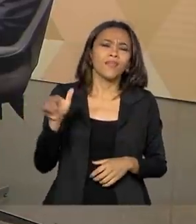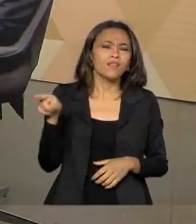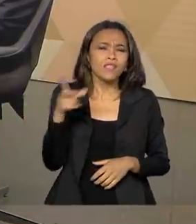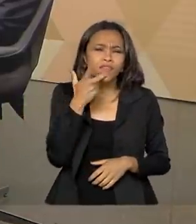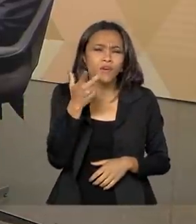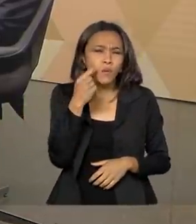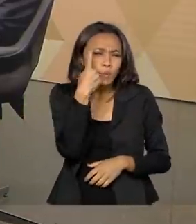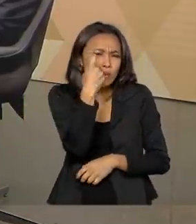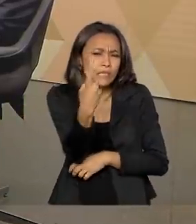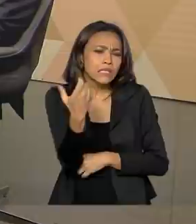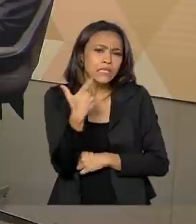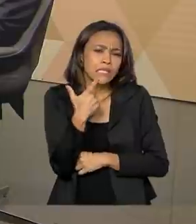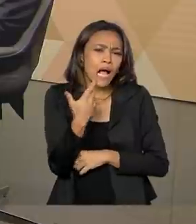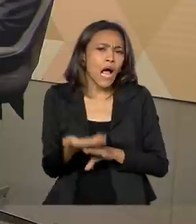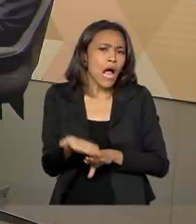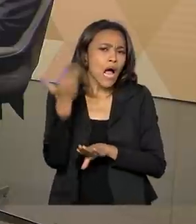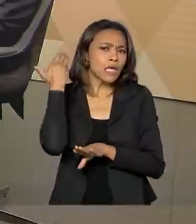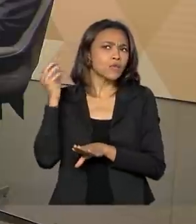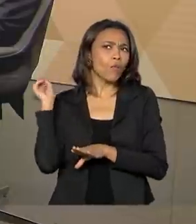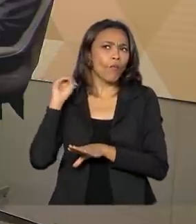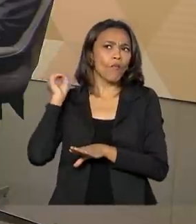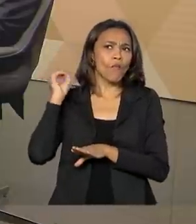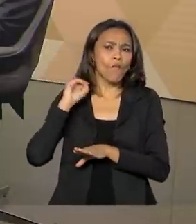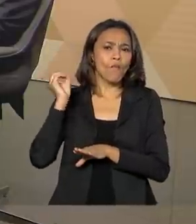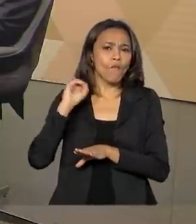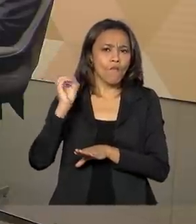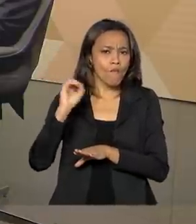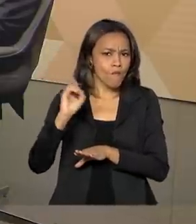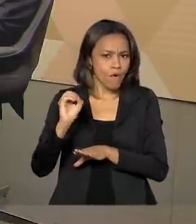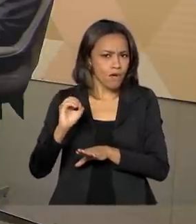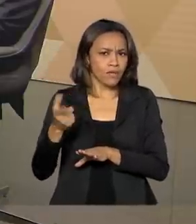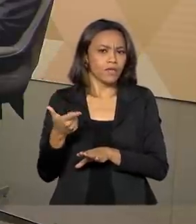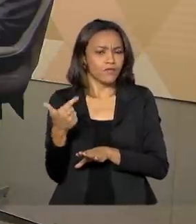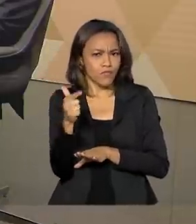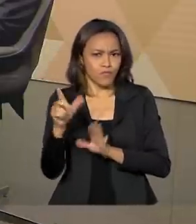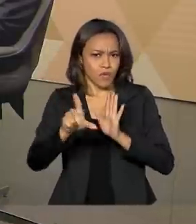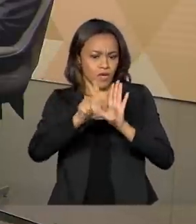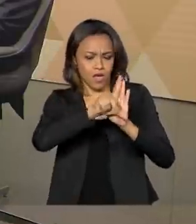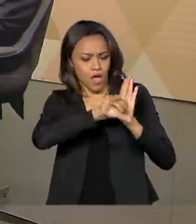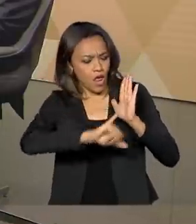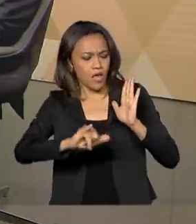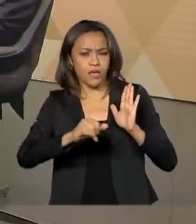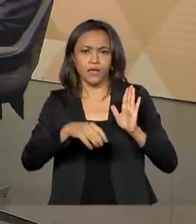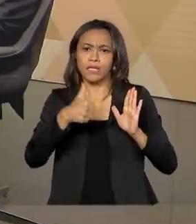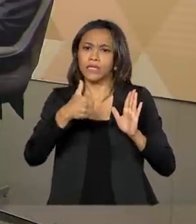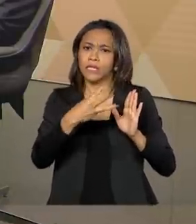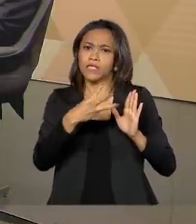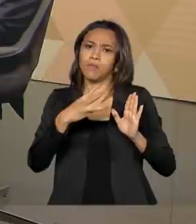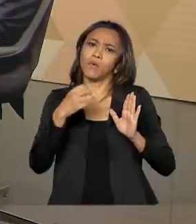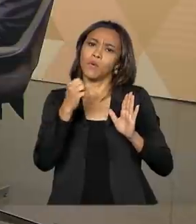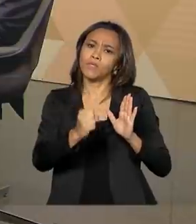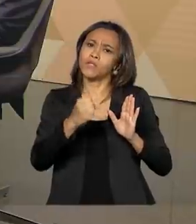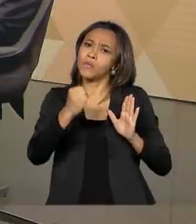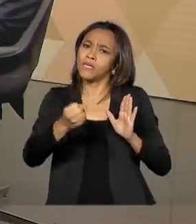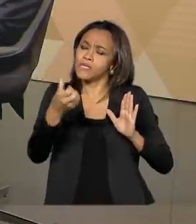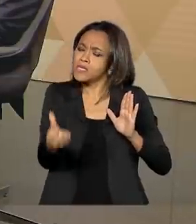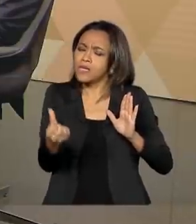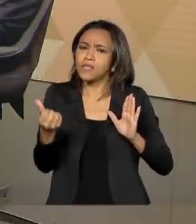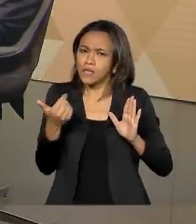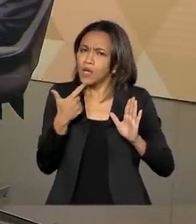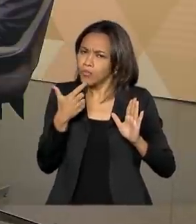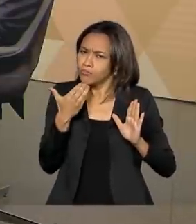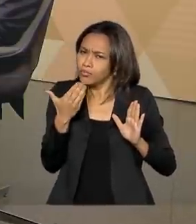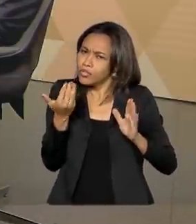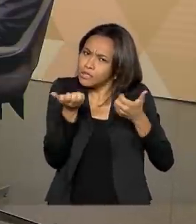interessante, quer dizer, nada disso era possível antes da Lei 13.886. Eu queria que o senhor falasse um pouquinho